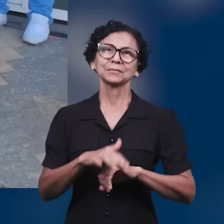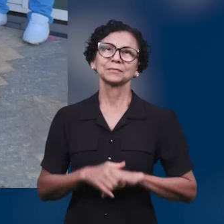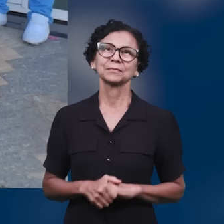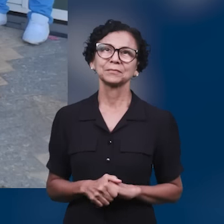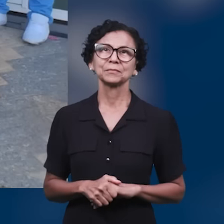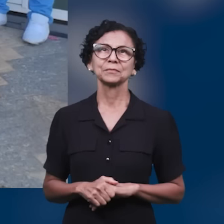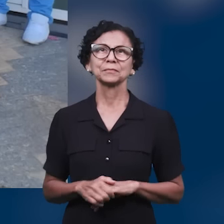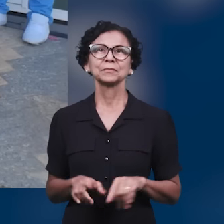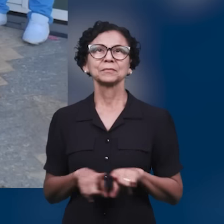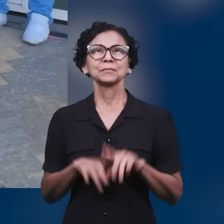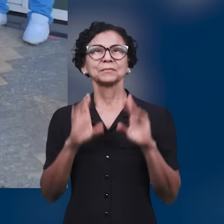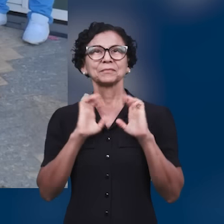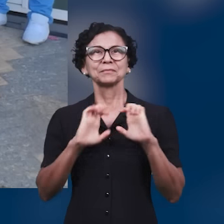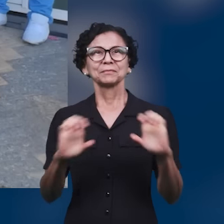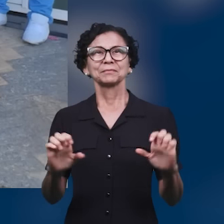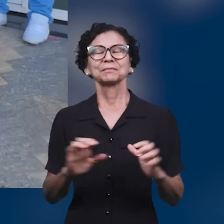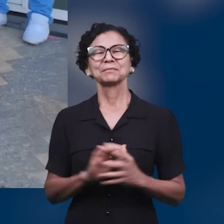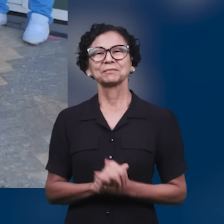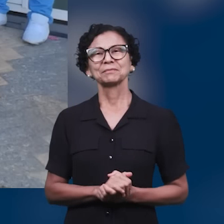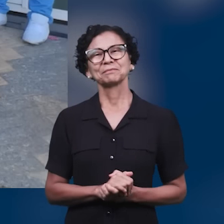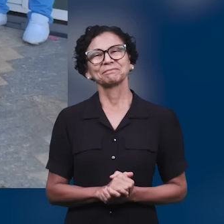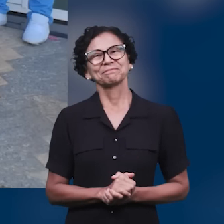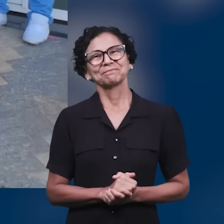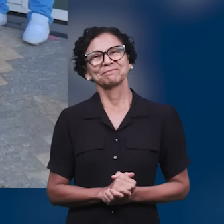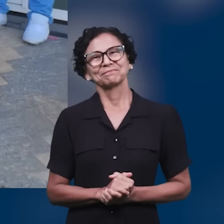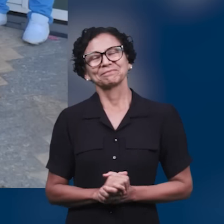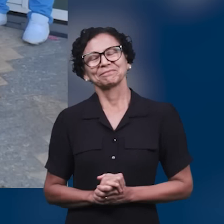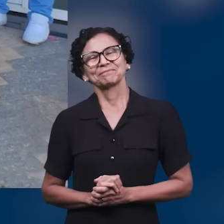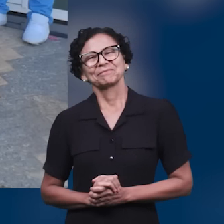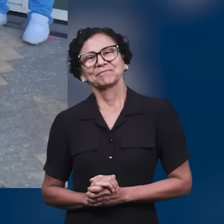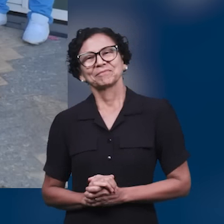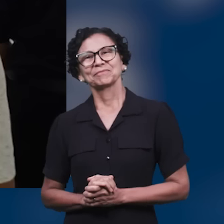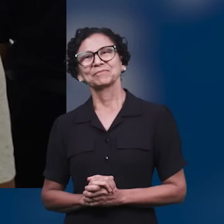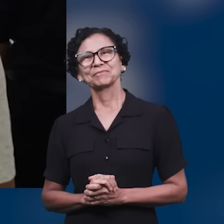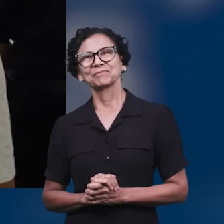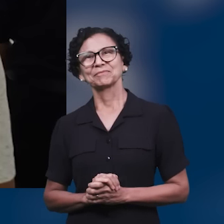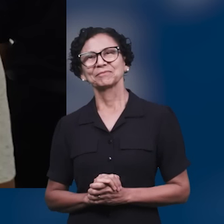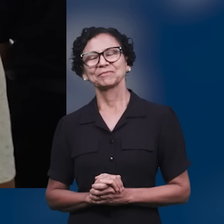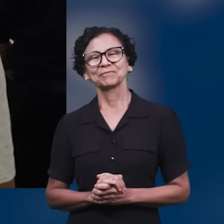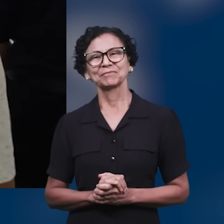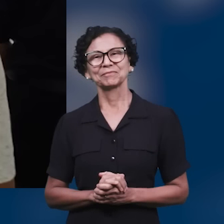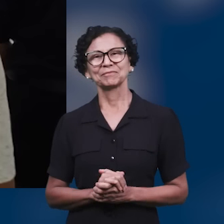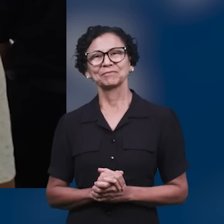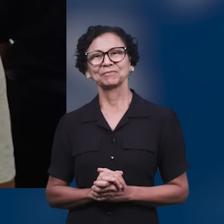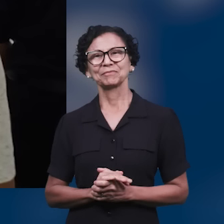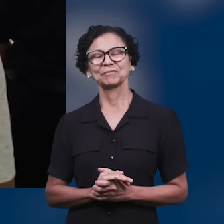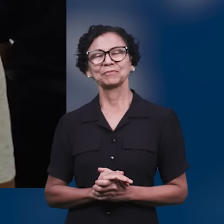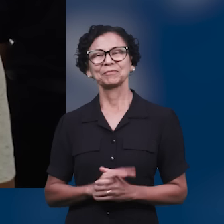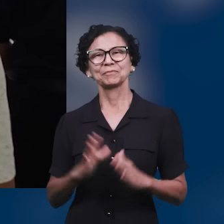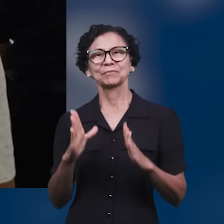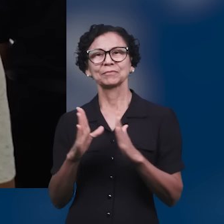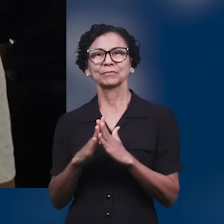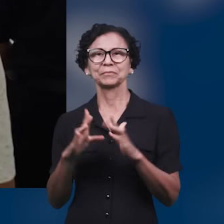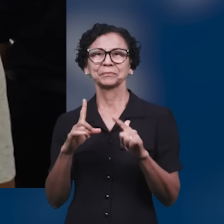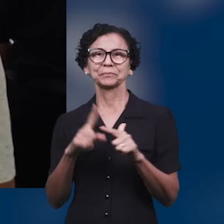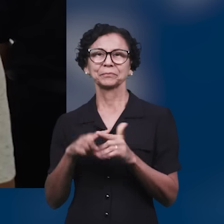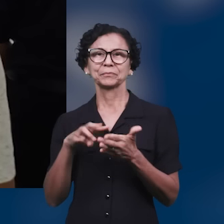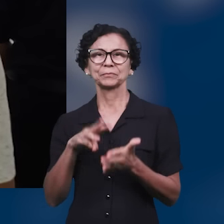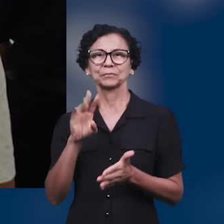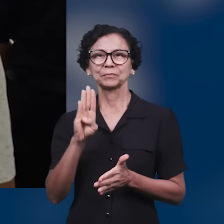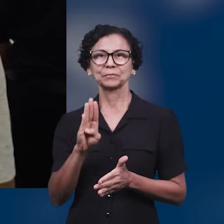Evangelização na Igreja da Cidade de Bom Fim, que é da área de Jaçanã, da região Jatobá,